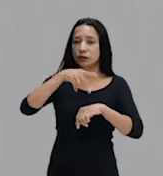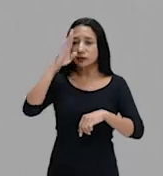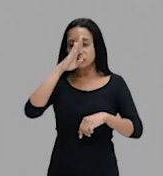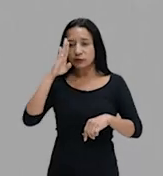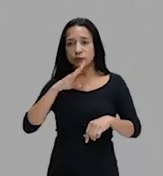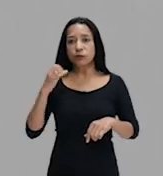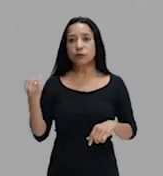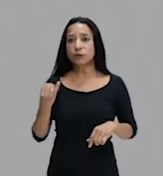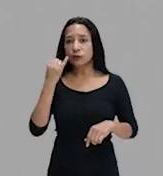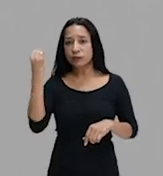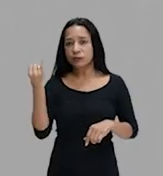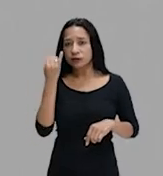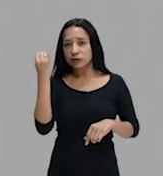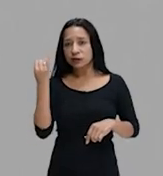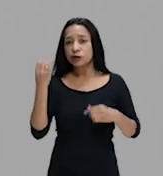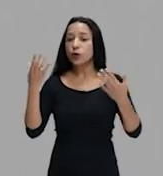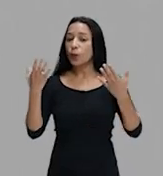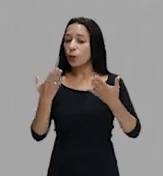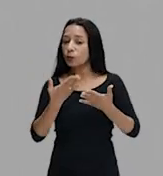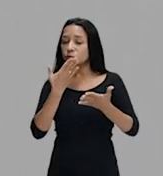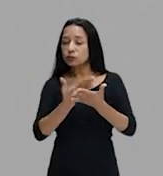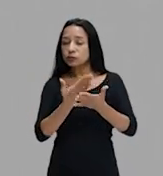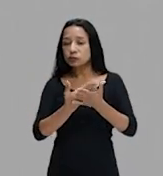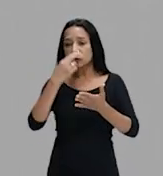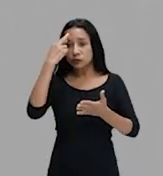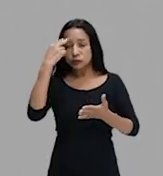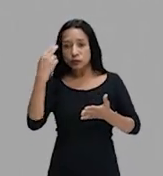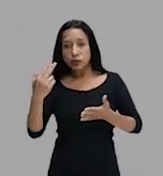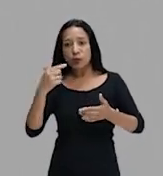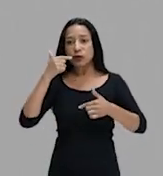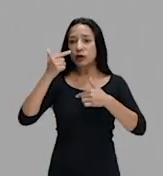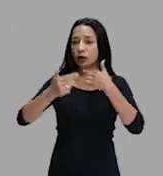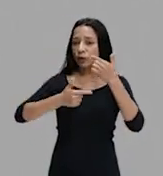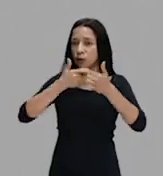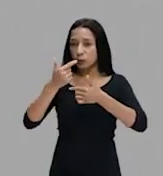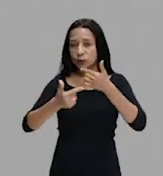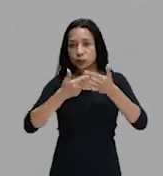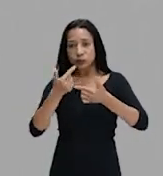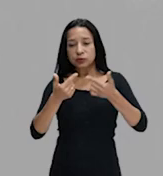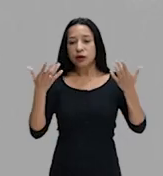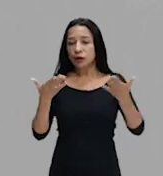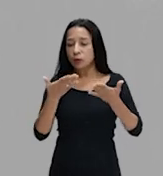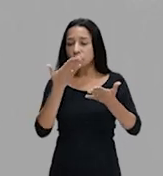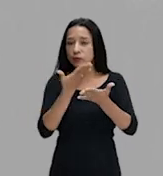nós historicizarmos essa luta, que é o que se pretende fazer aqui,